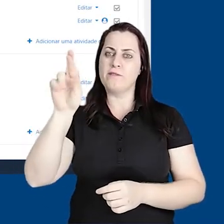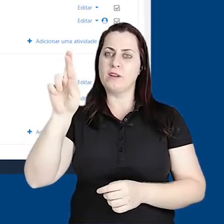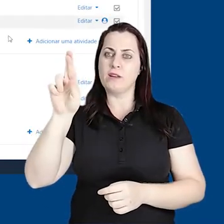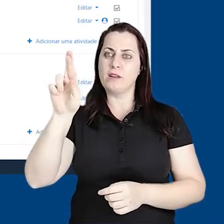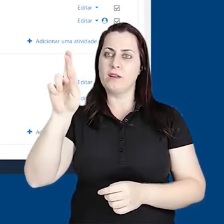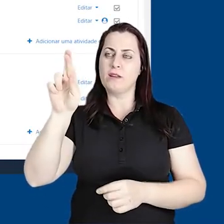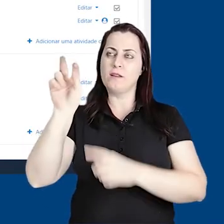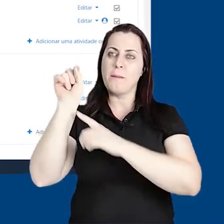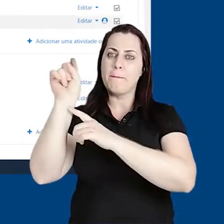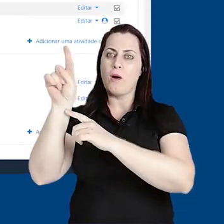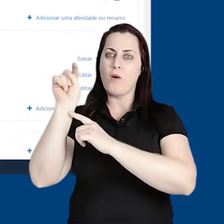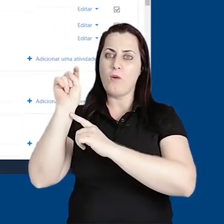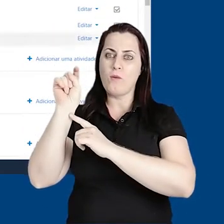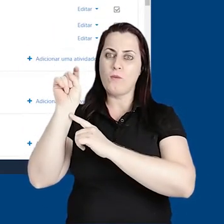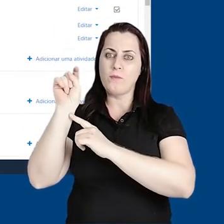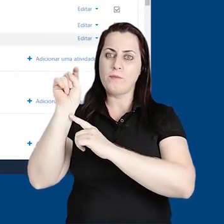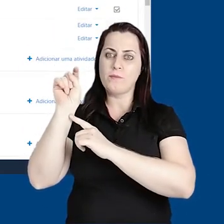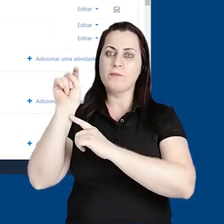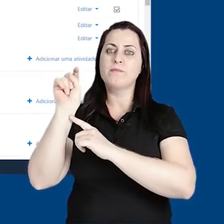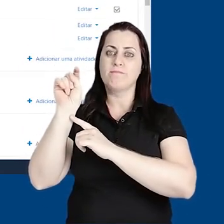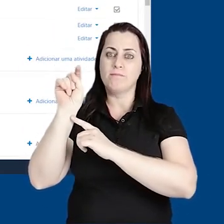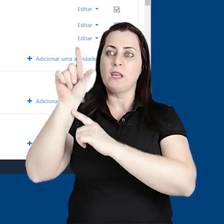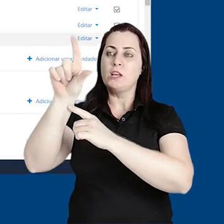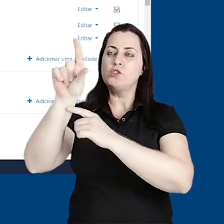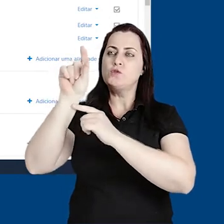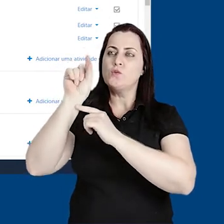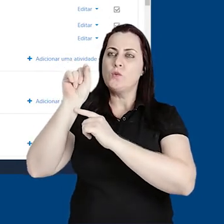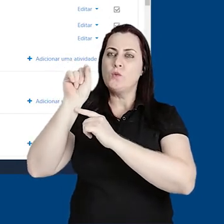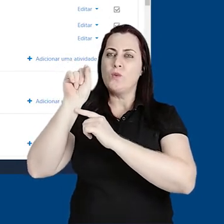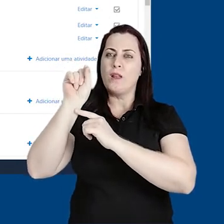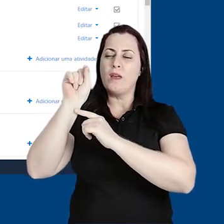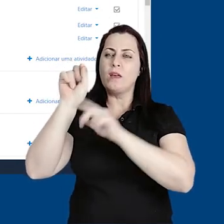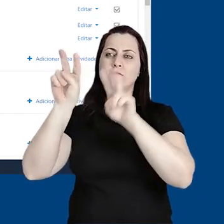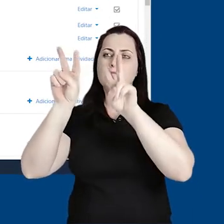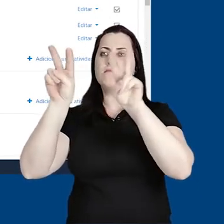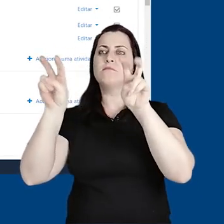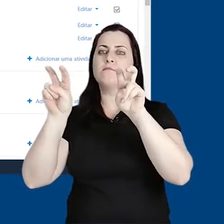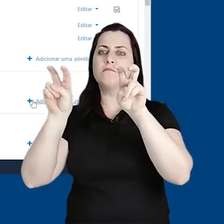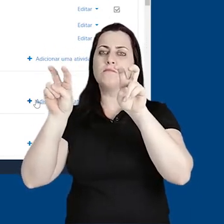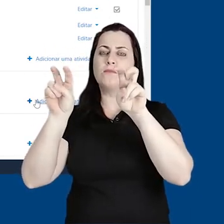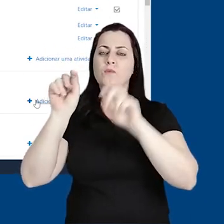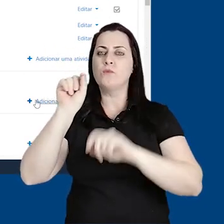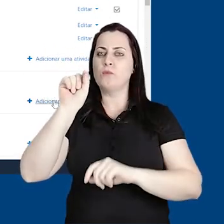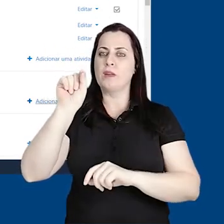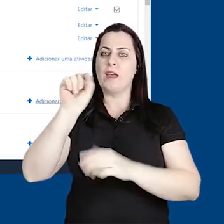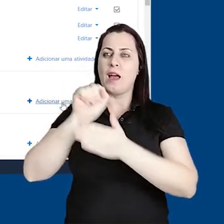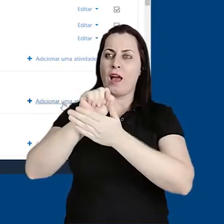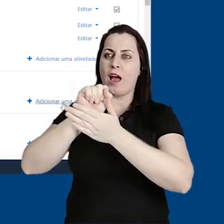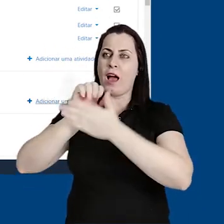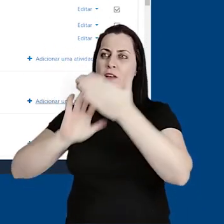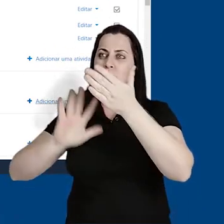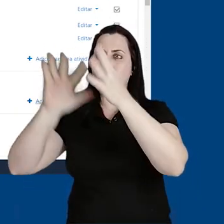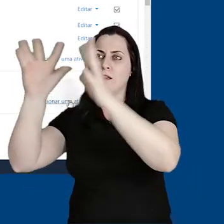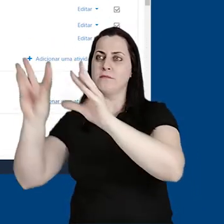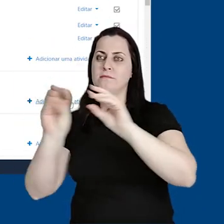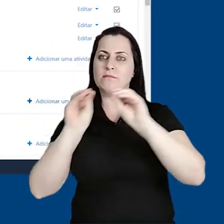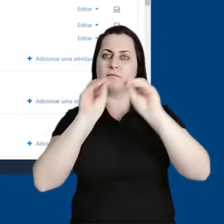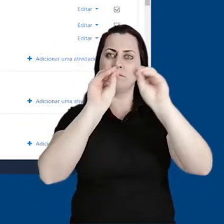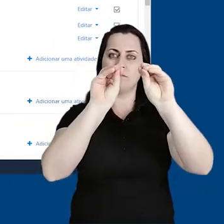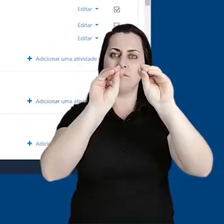temos acesso aos recursos, vamos escolher um tópico onde a atividade será inserida,